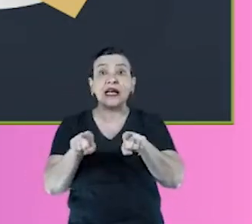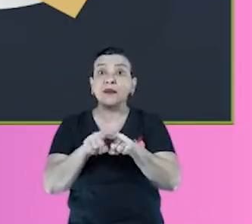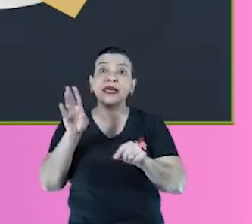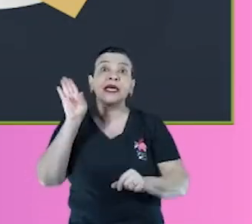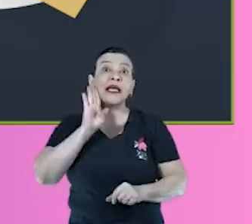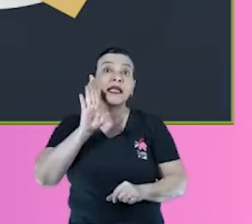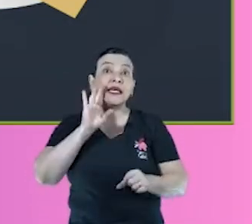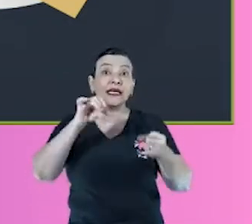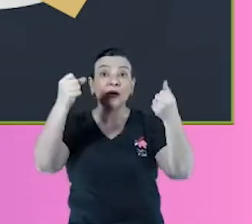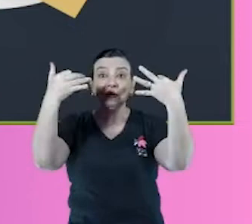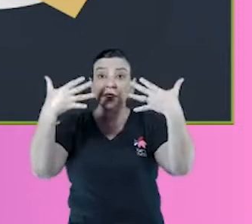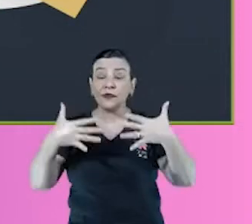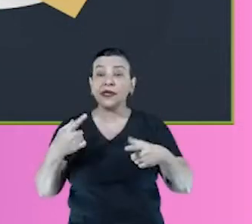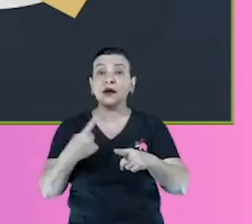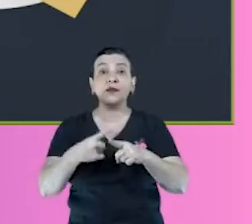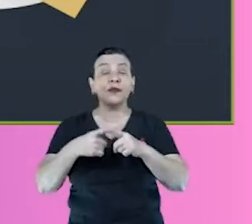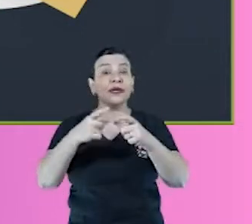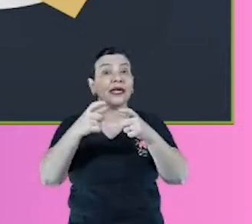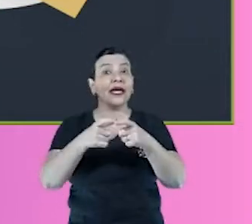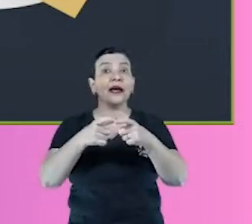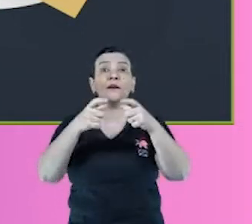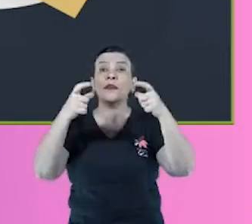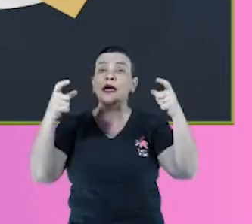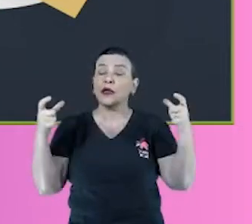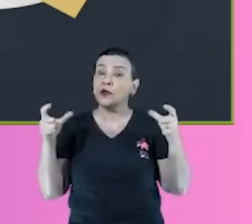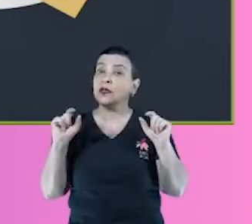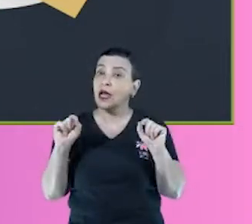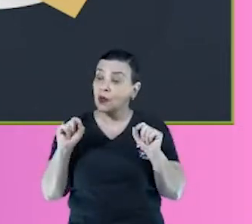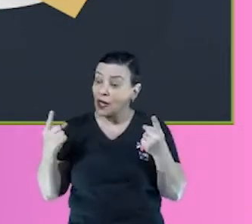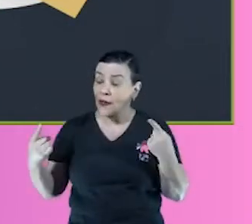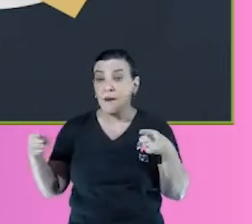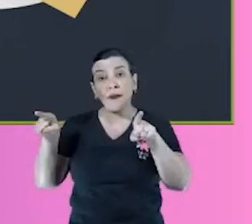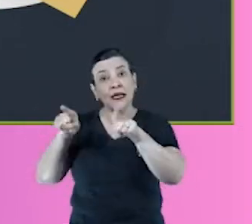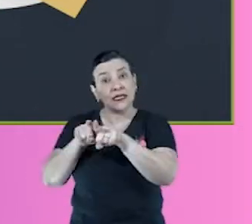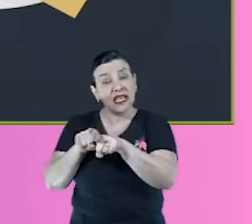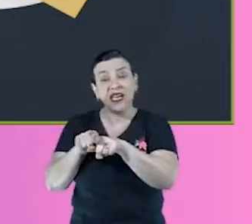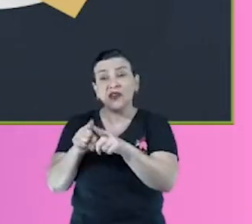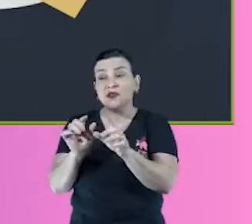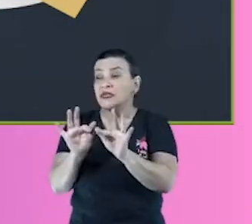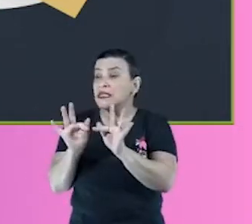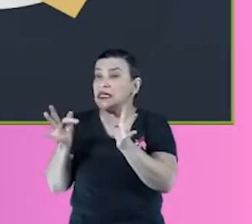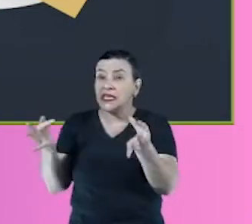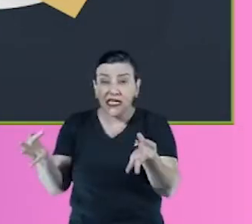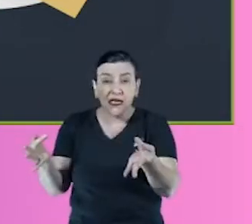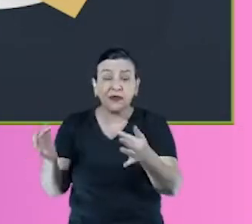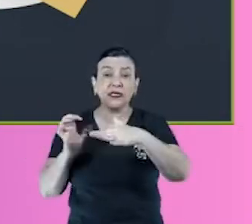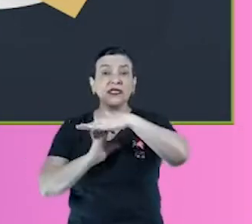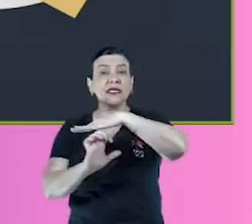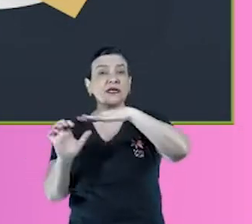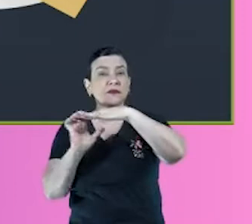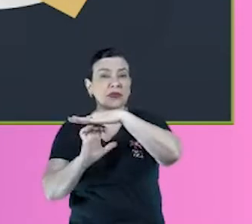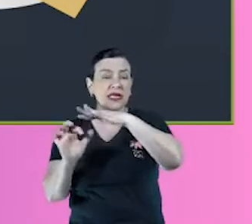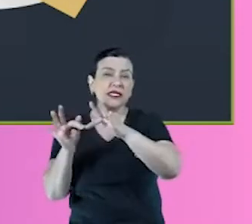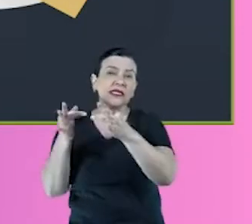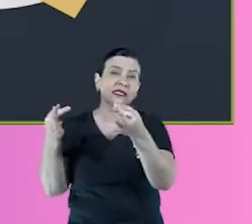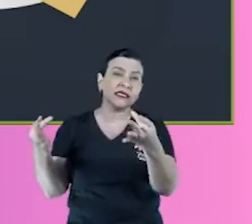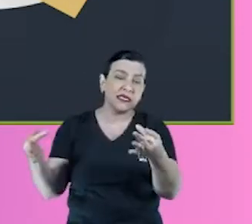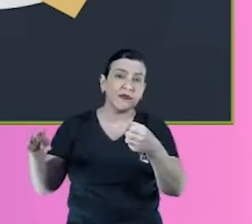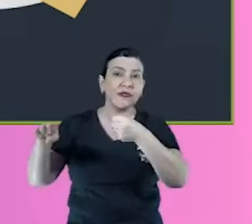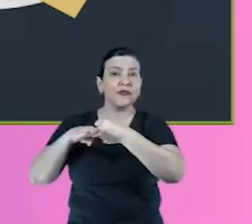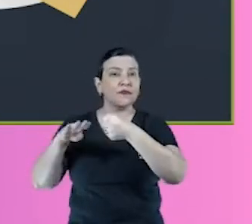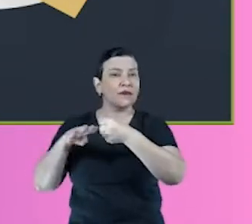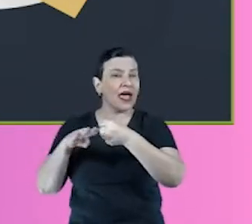a maioria absoluta vem de parceiros pequenos, de pequenas e médias empresas, né. Então são pequenos empreendedores